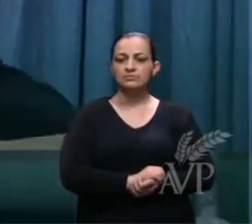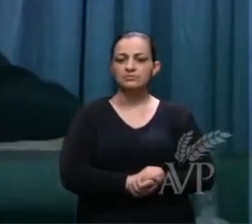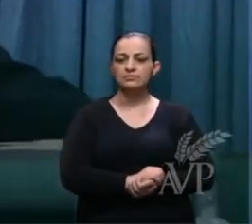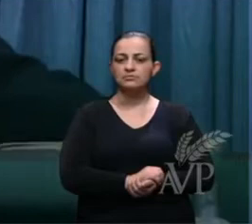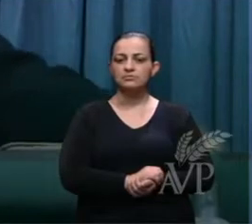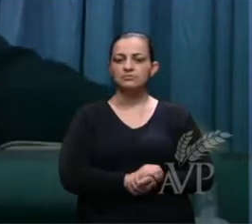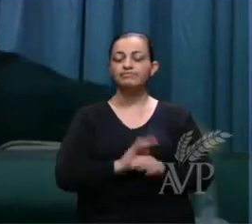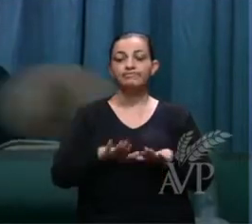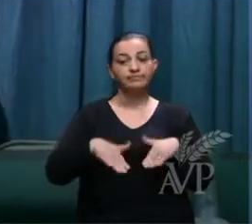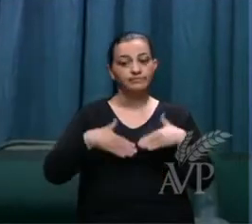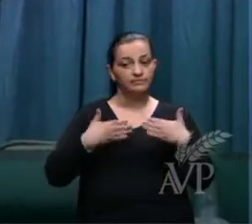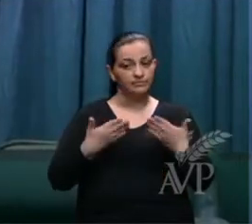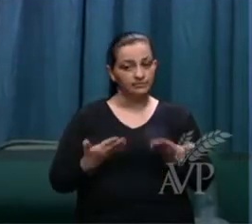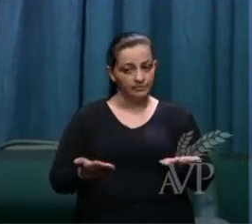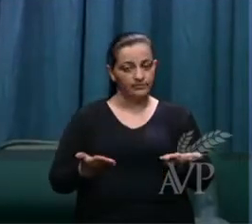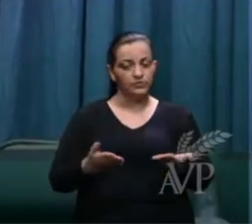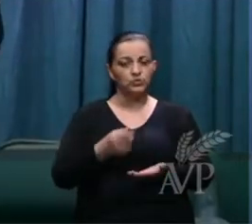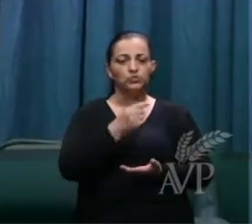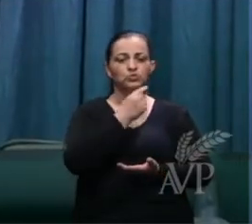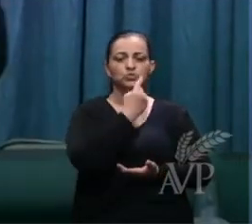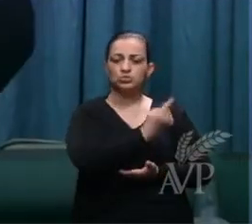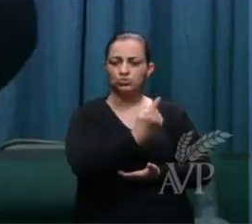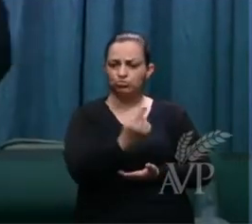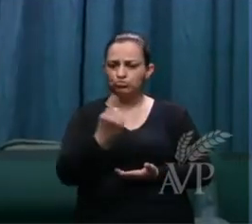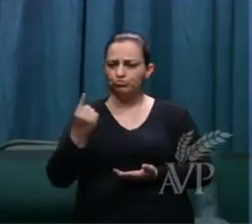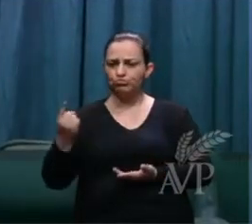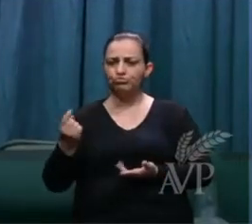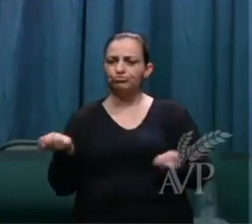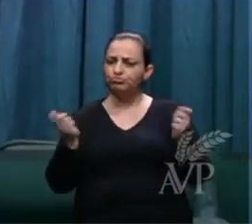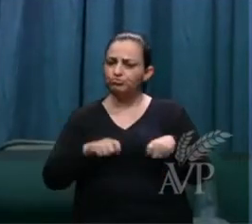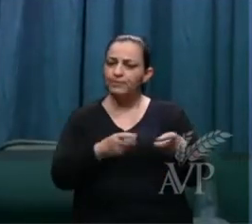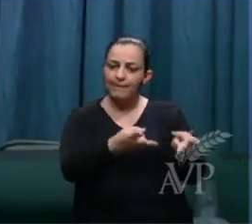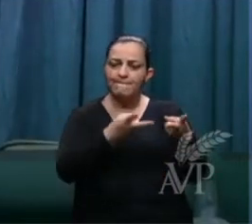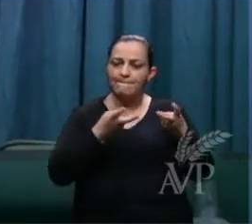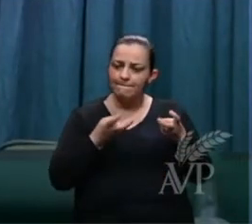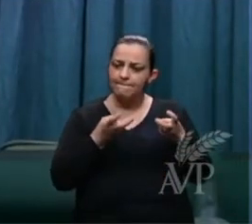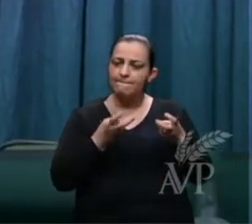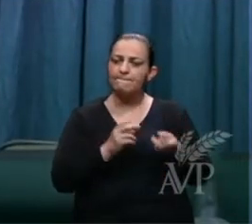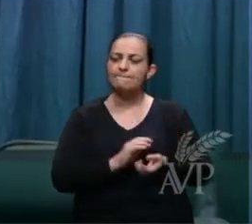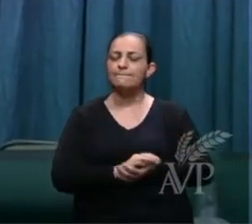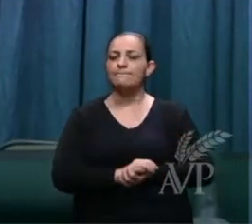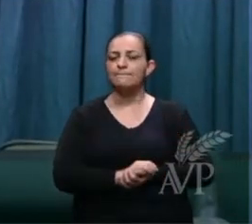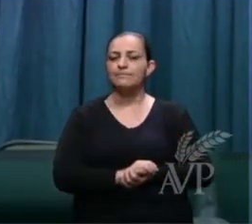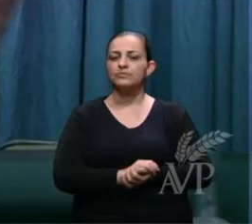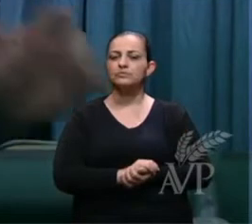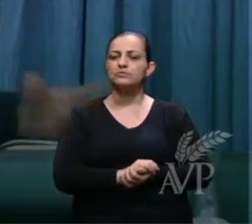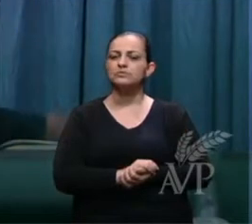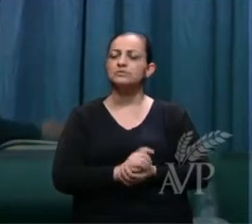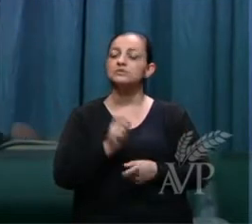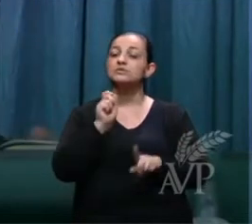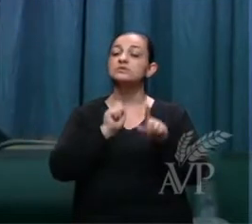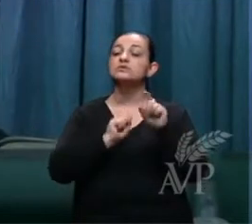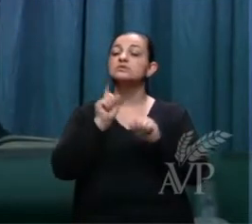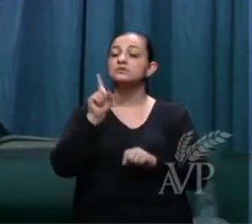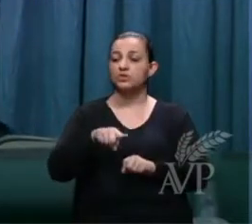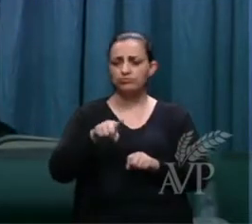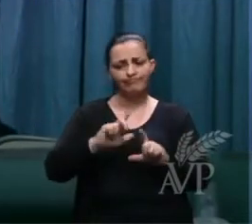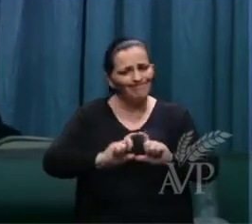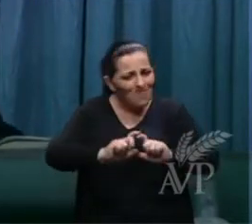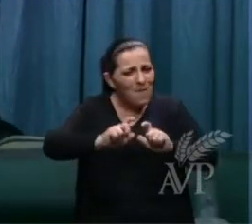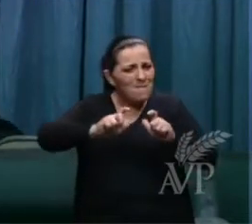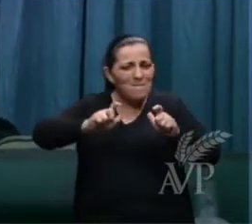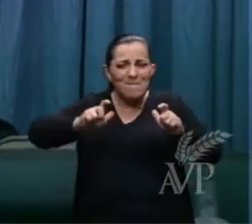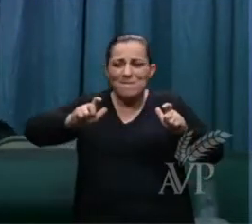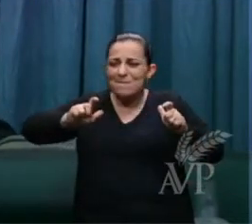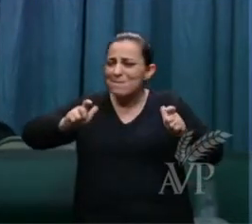Então, cada um pode perceber que esta será a maior